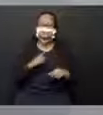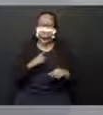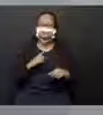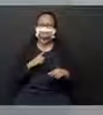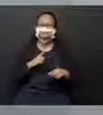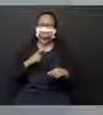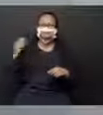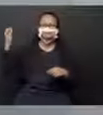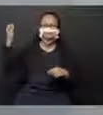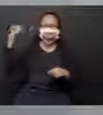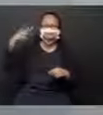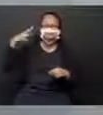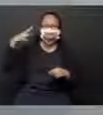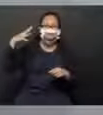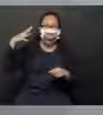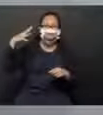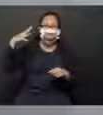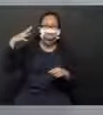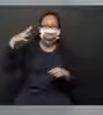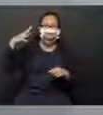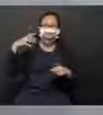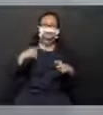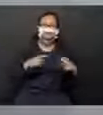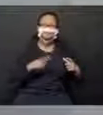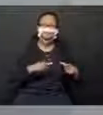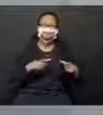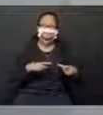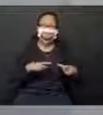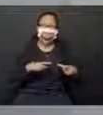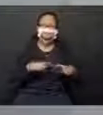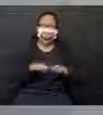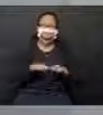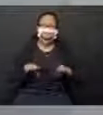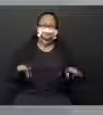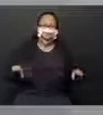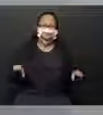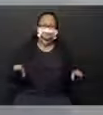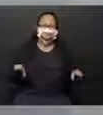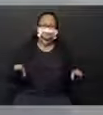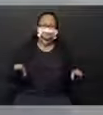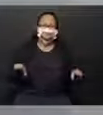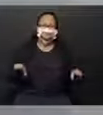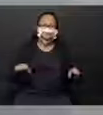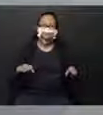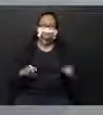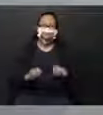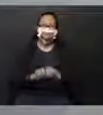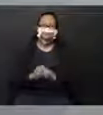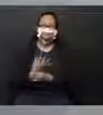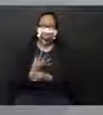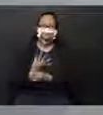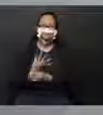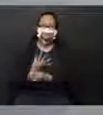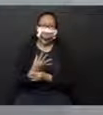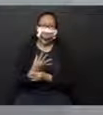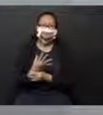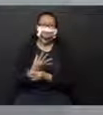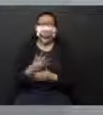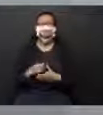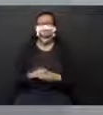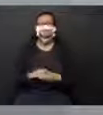fonte de luz e um local como chão para a sombra aparecer. E tudo isso nós temos na imagem.